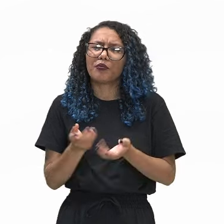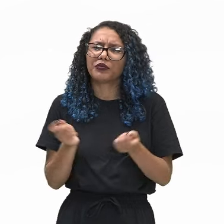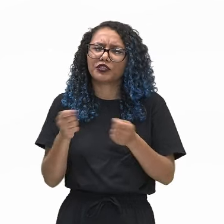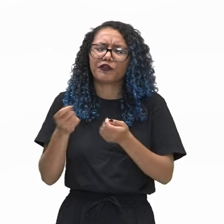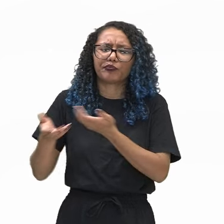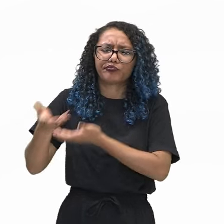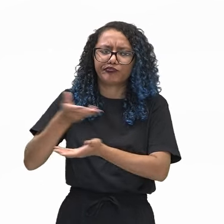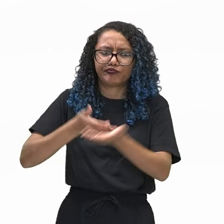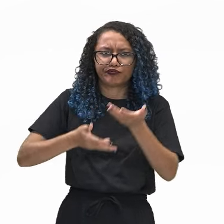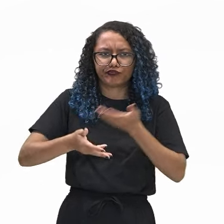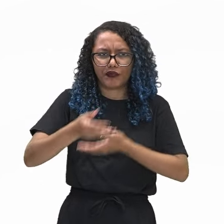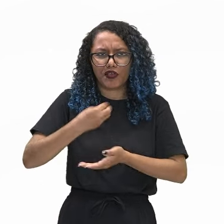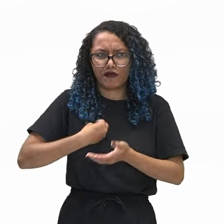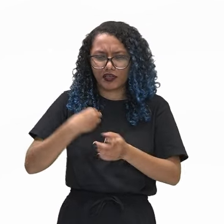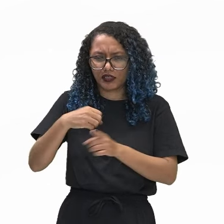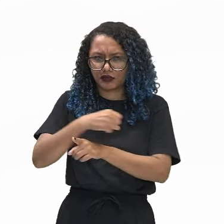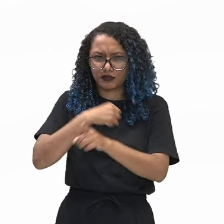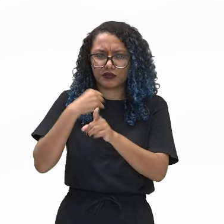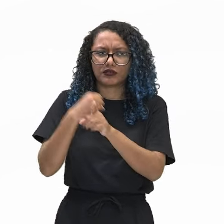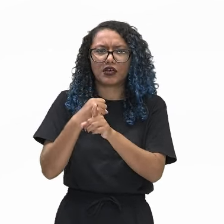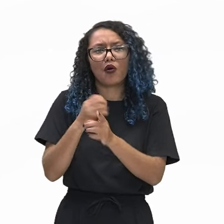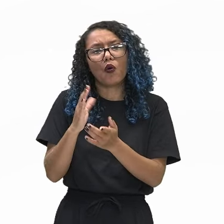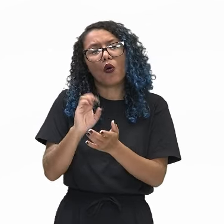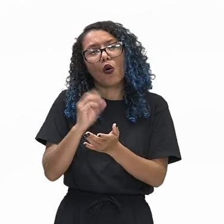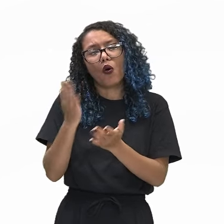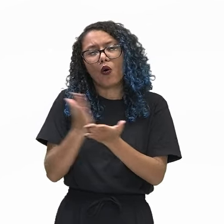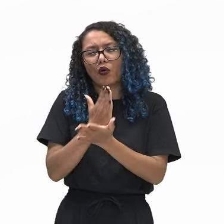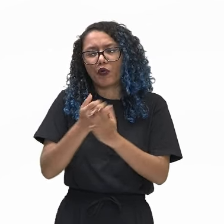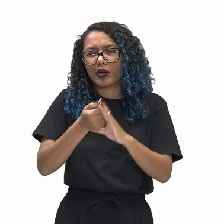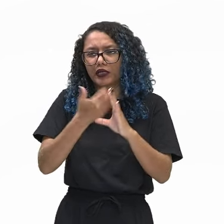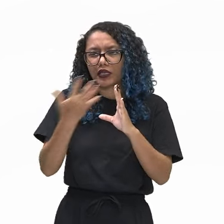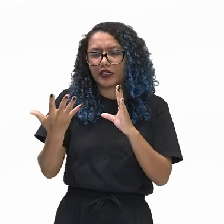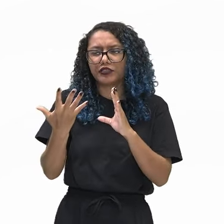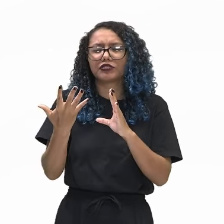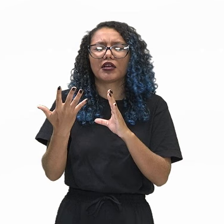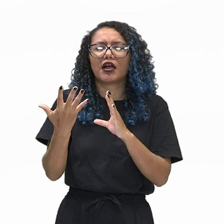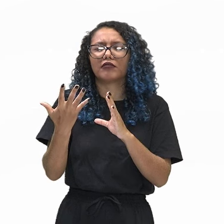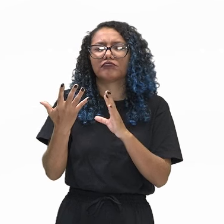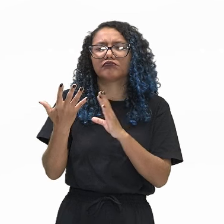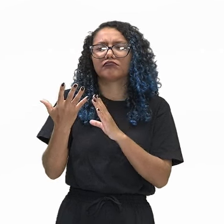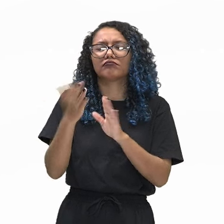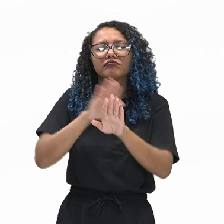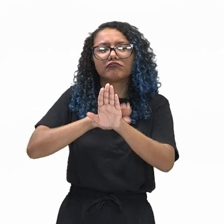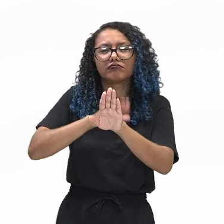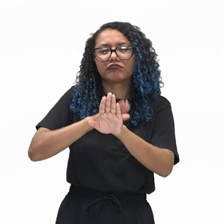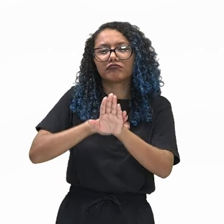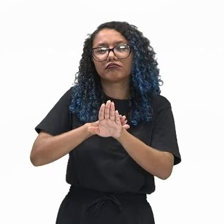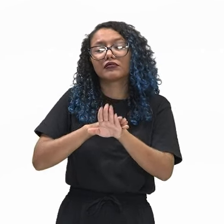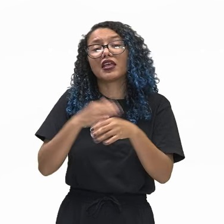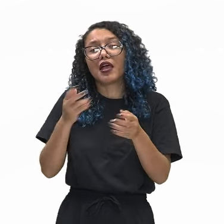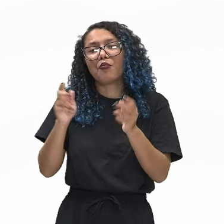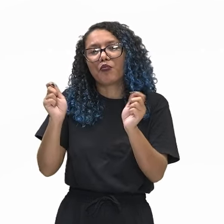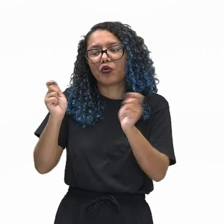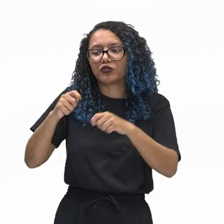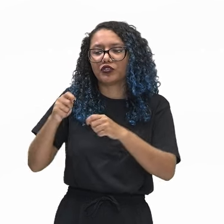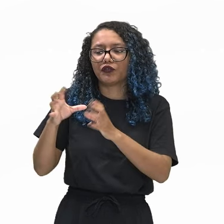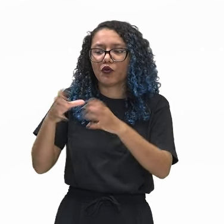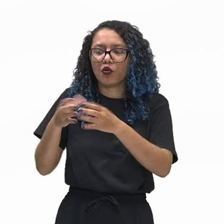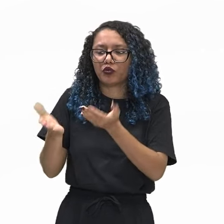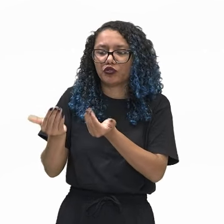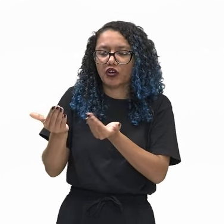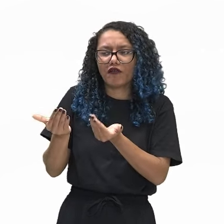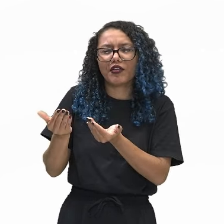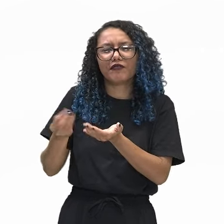de alguma permeabilidade ideológica, os jovens viveriam esses processos de uma maneira muito própria,